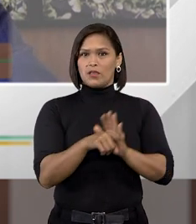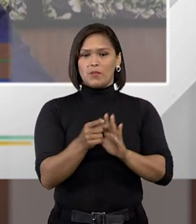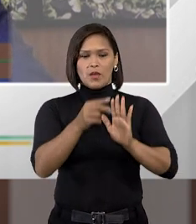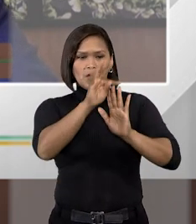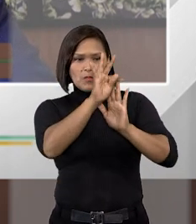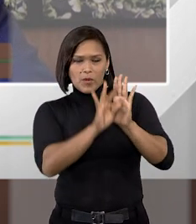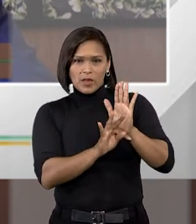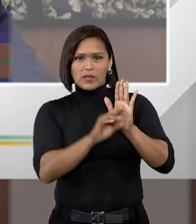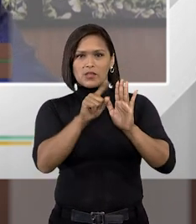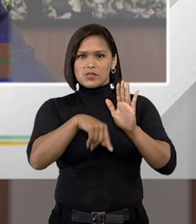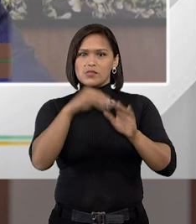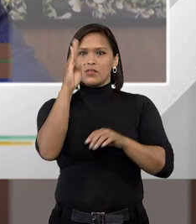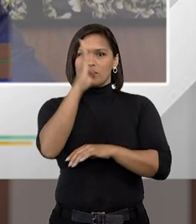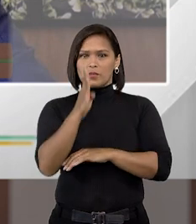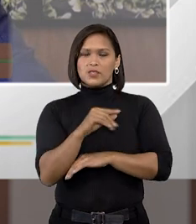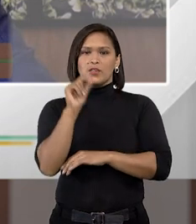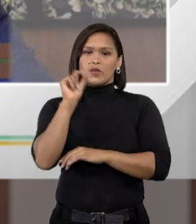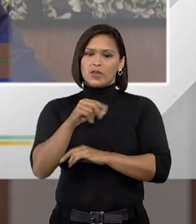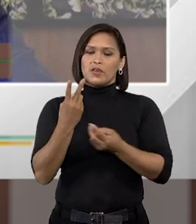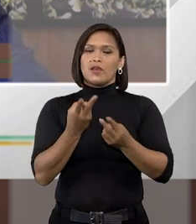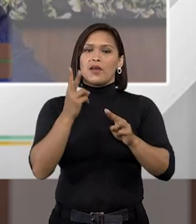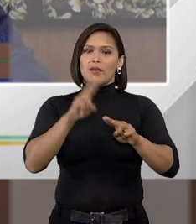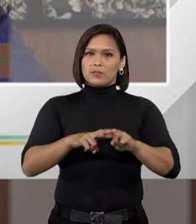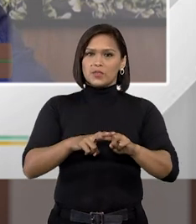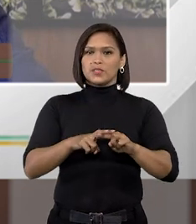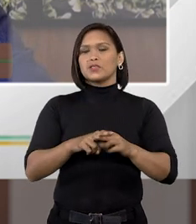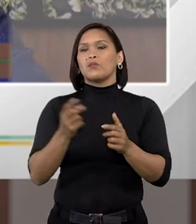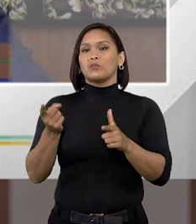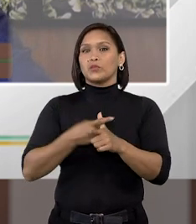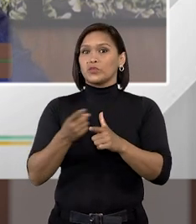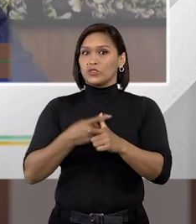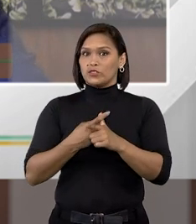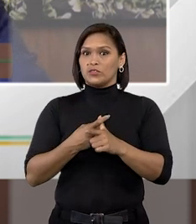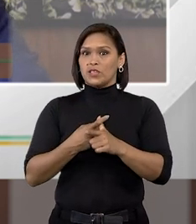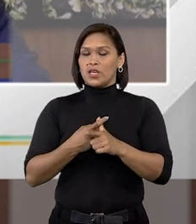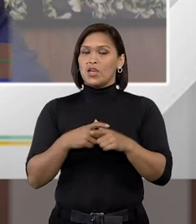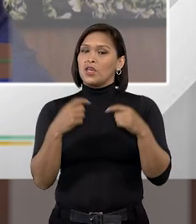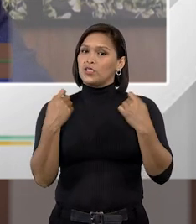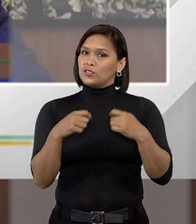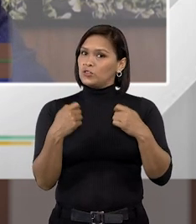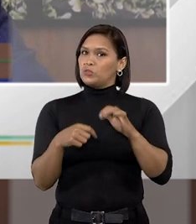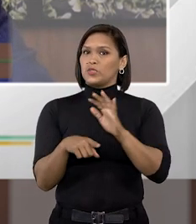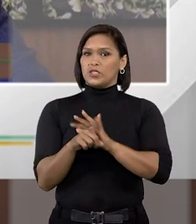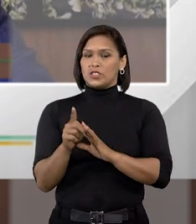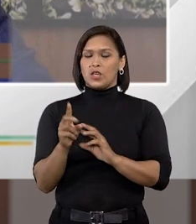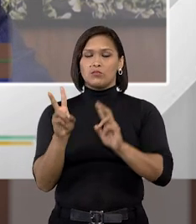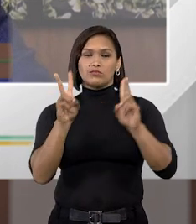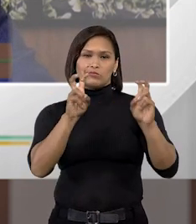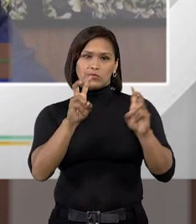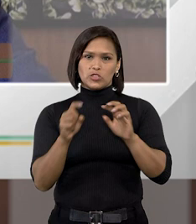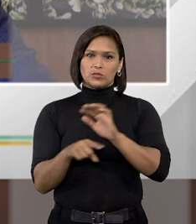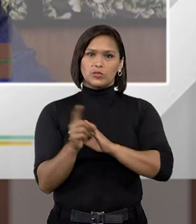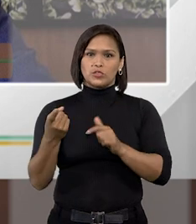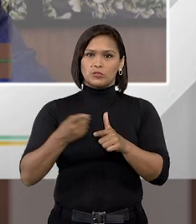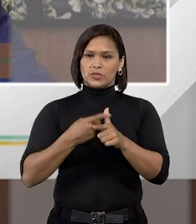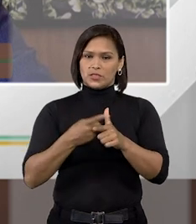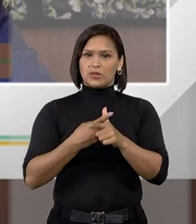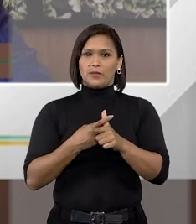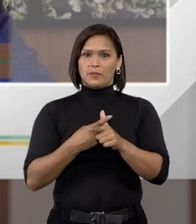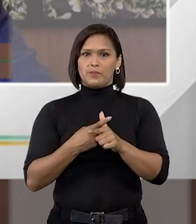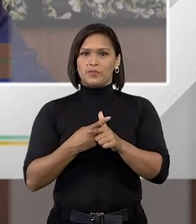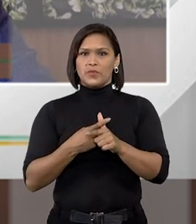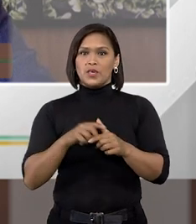vedação no Brasil que é a prisão por dívida e isso não deixa de ser um tipo de prisão por dívida